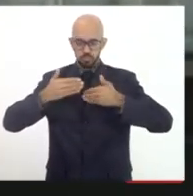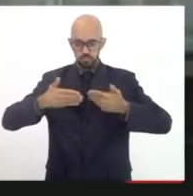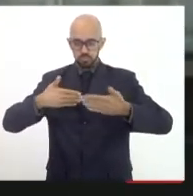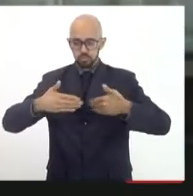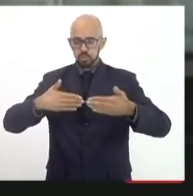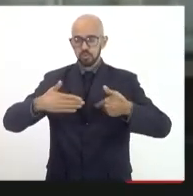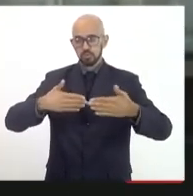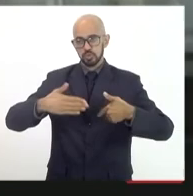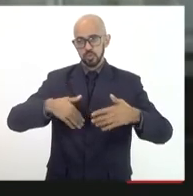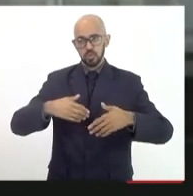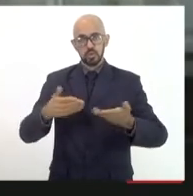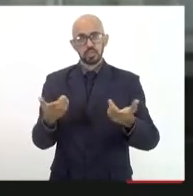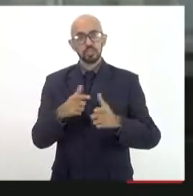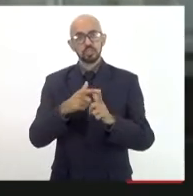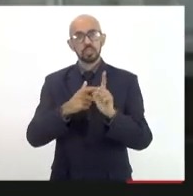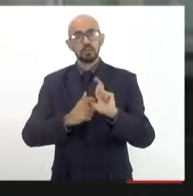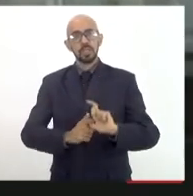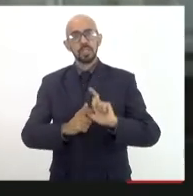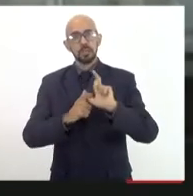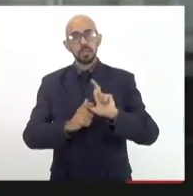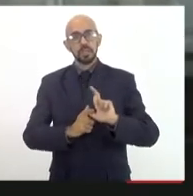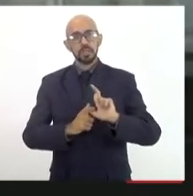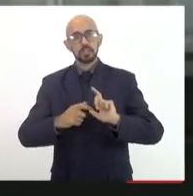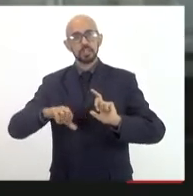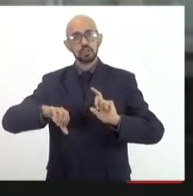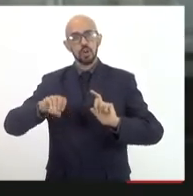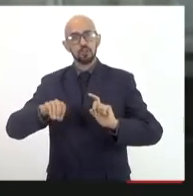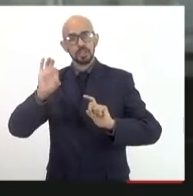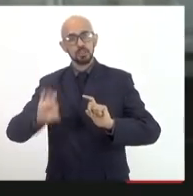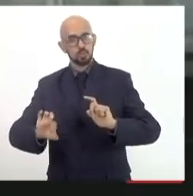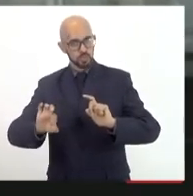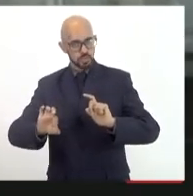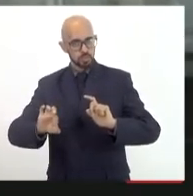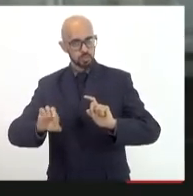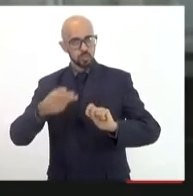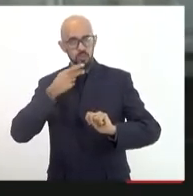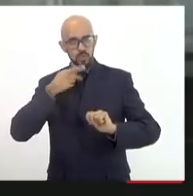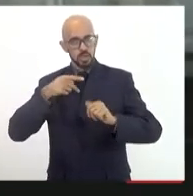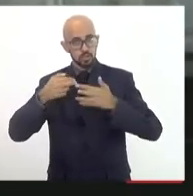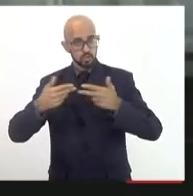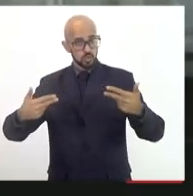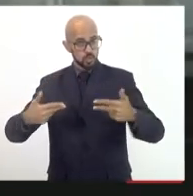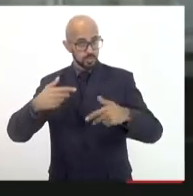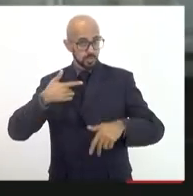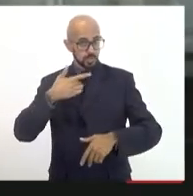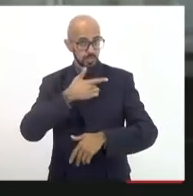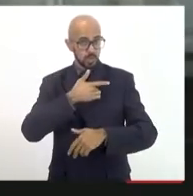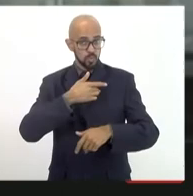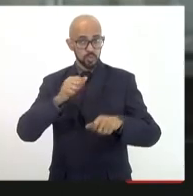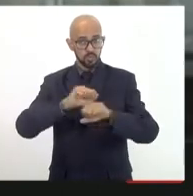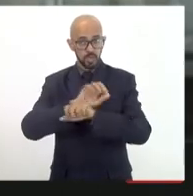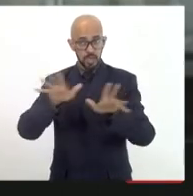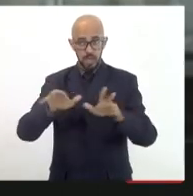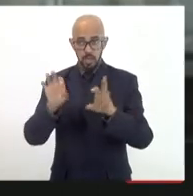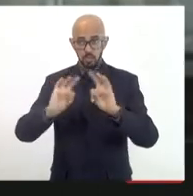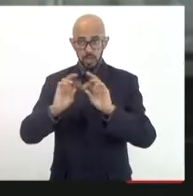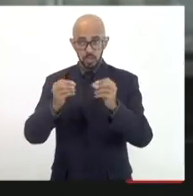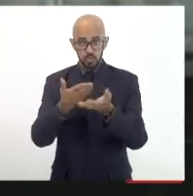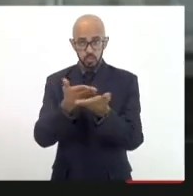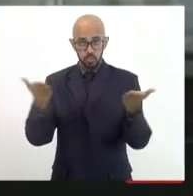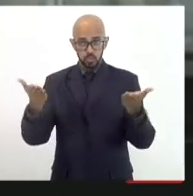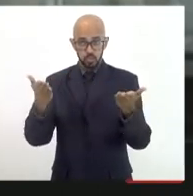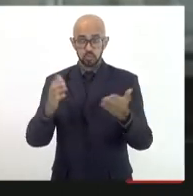90%. Eu estou dando os exemplos da saúde que são próximos e que hoje está evidente para todo mundo. Nós temos hoje uma questão